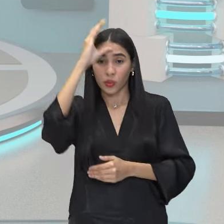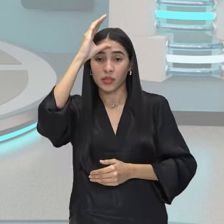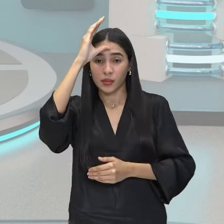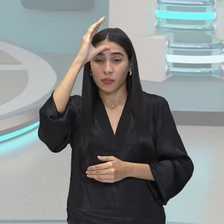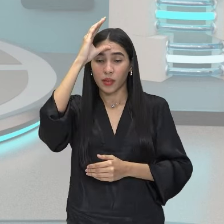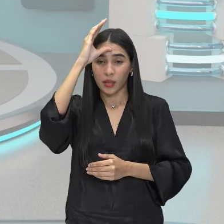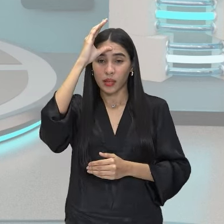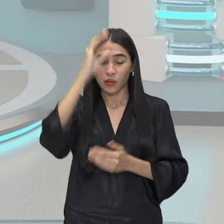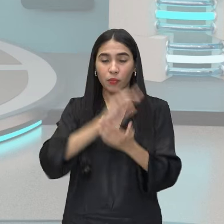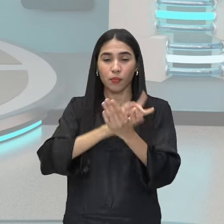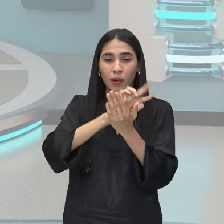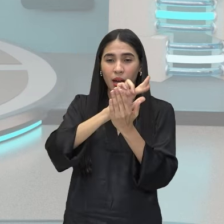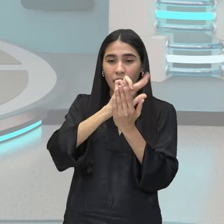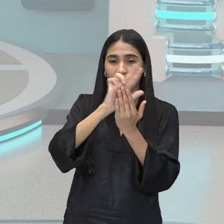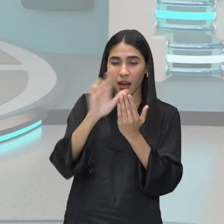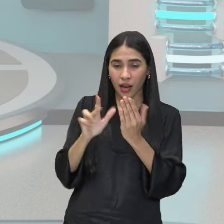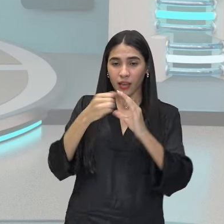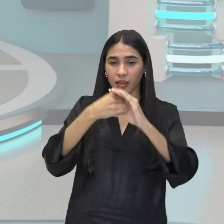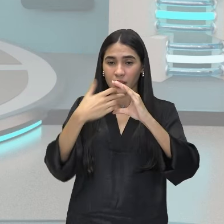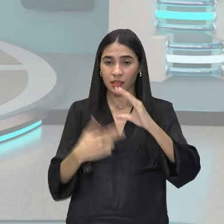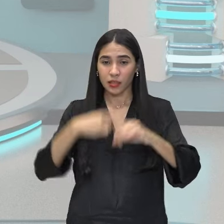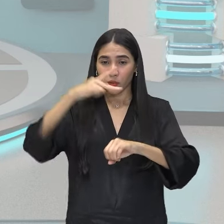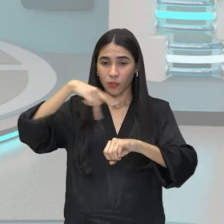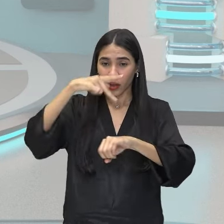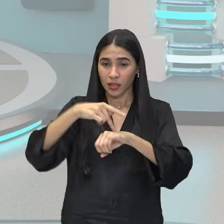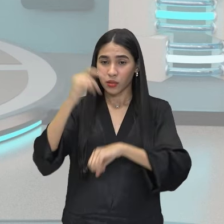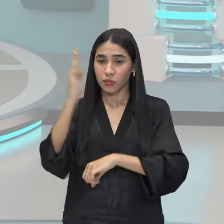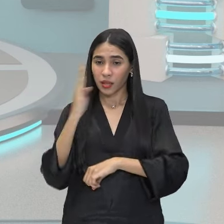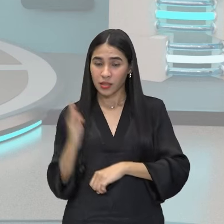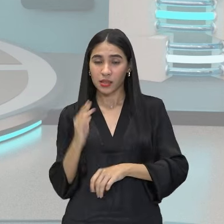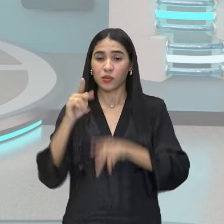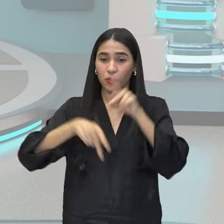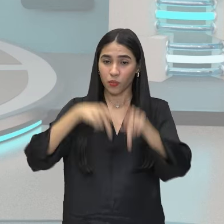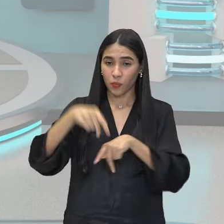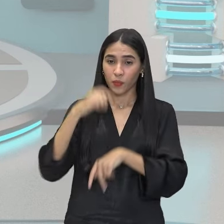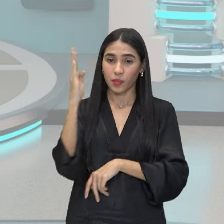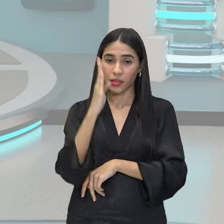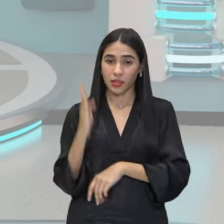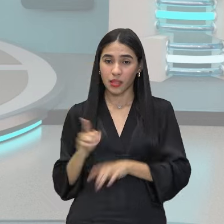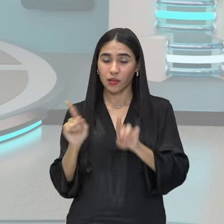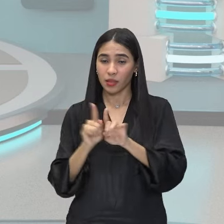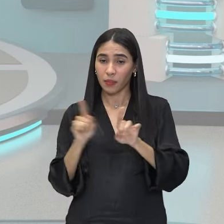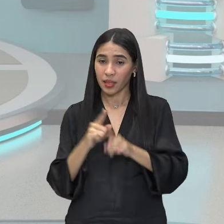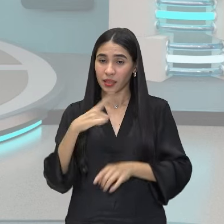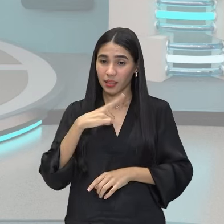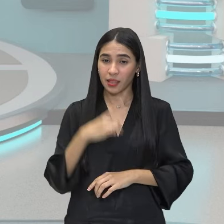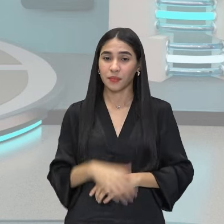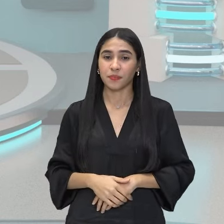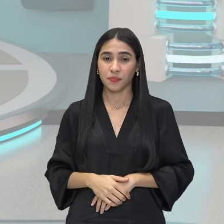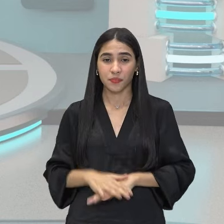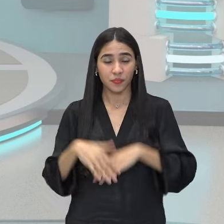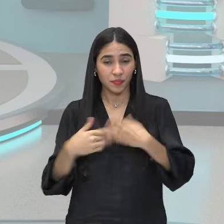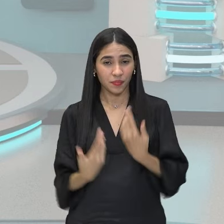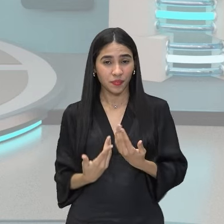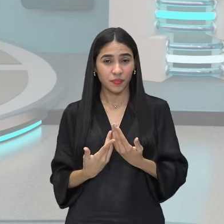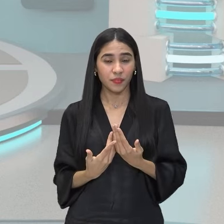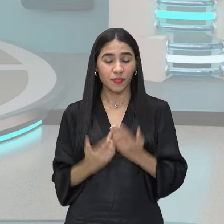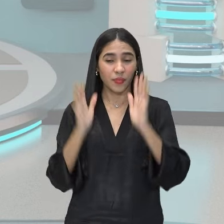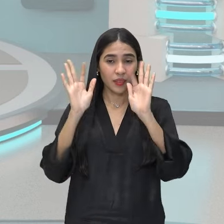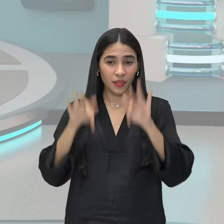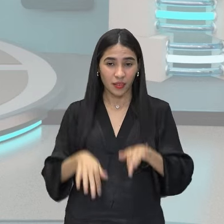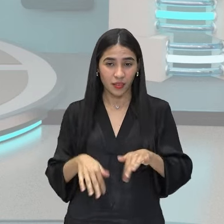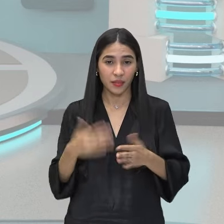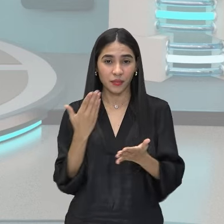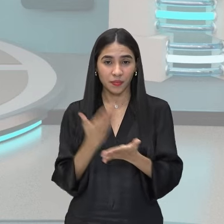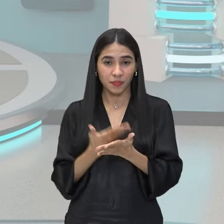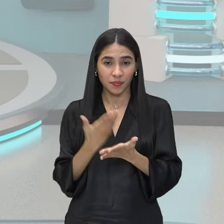tanta diversidade que o país Brasil e que o povo brasileiro abarca. Ok? Então assim, nós encerramos